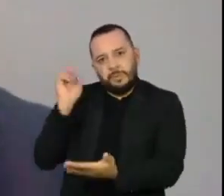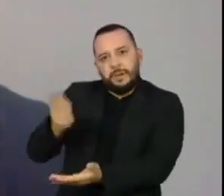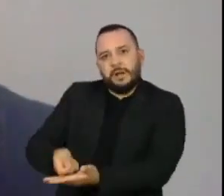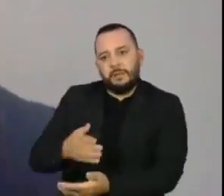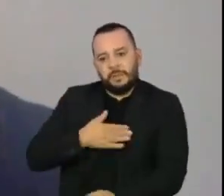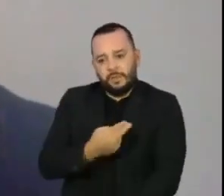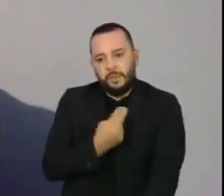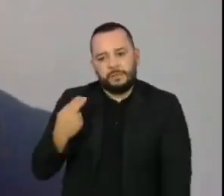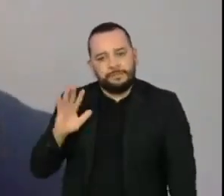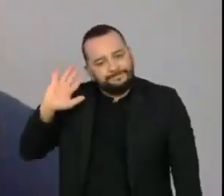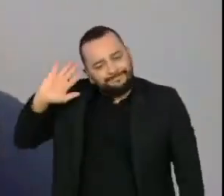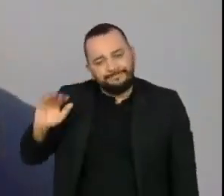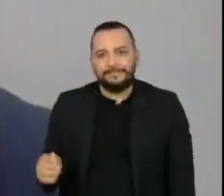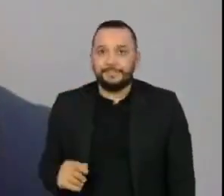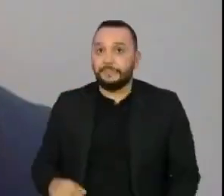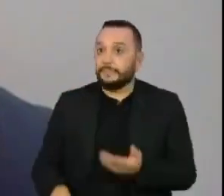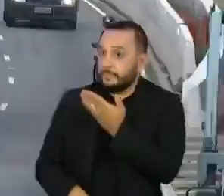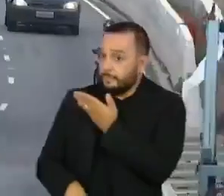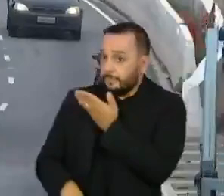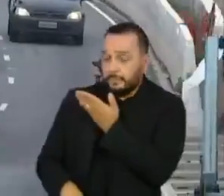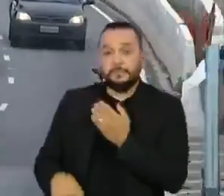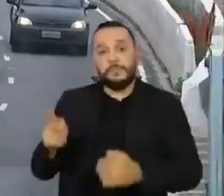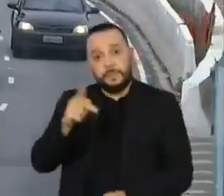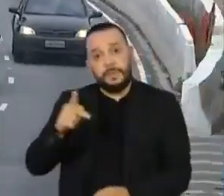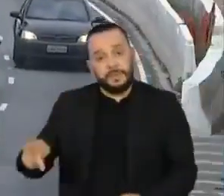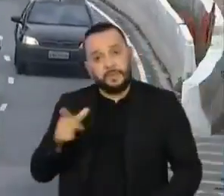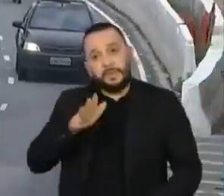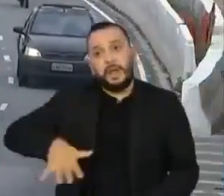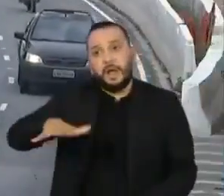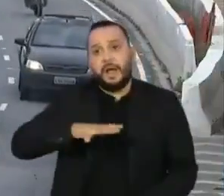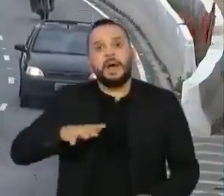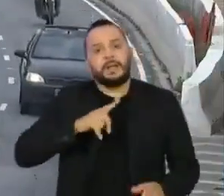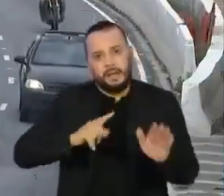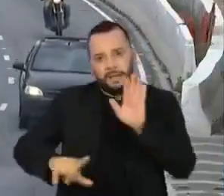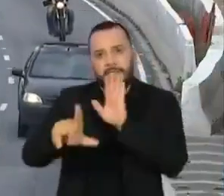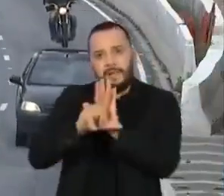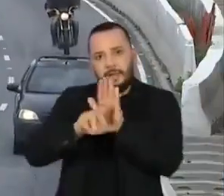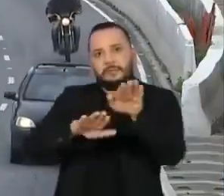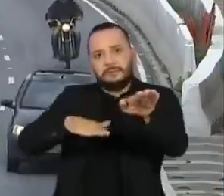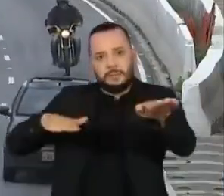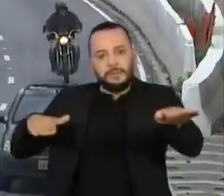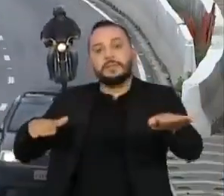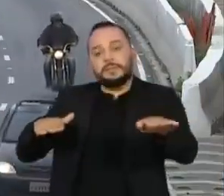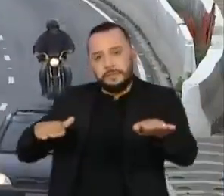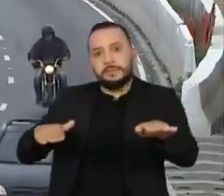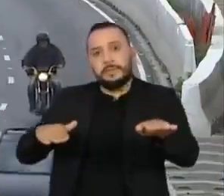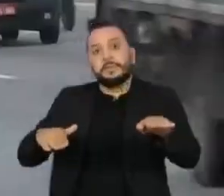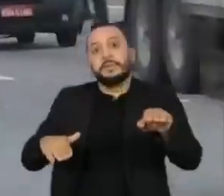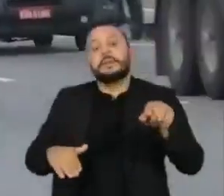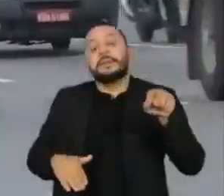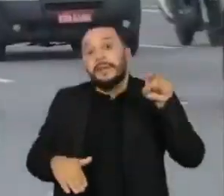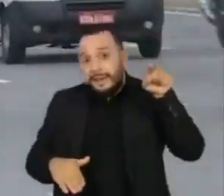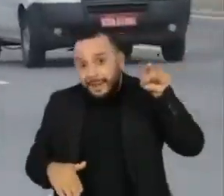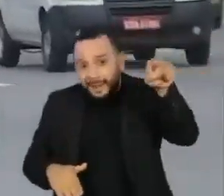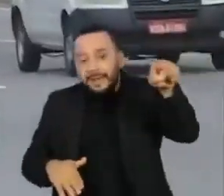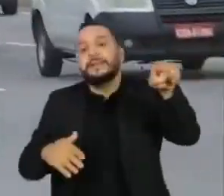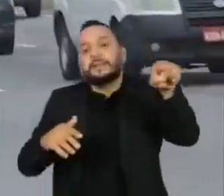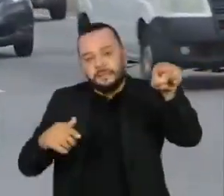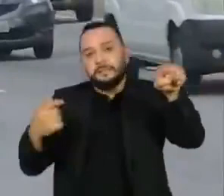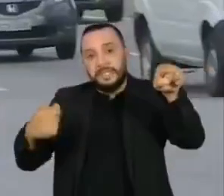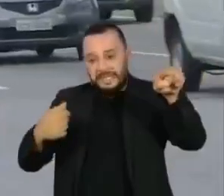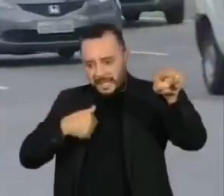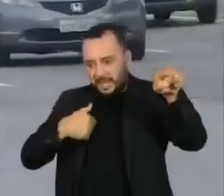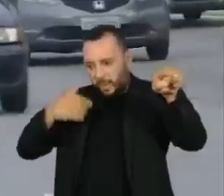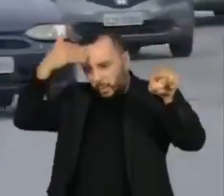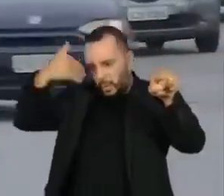legislação de trânsito, é obrigação do órgão público que emitiu a multa receber o pedido de recurso das infrações